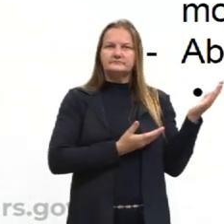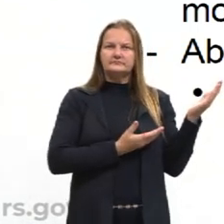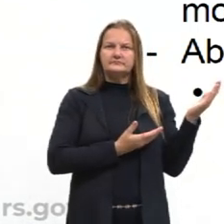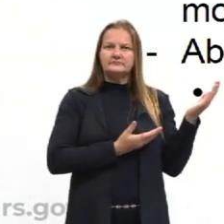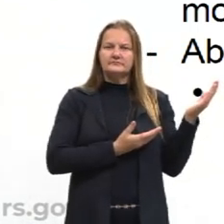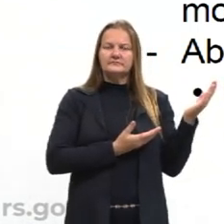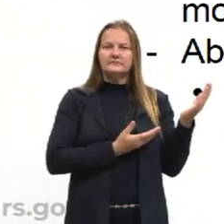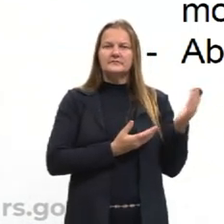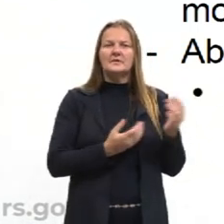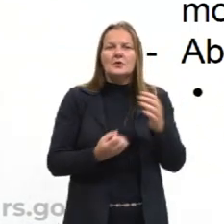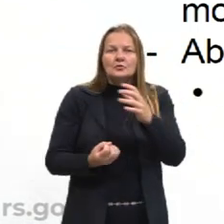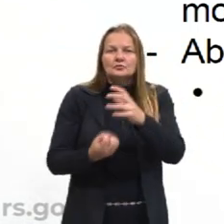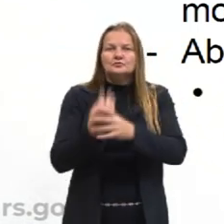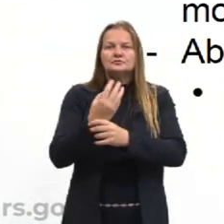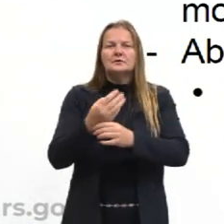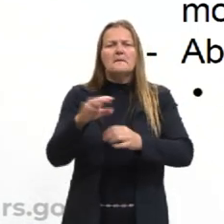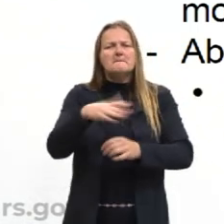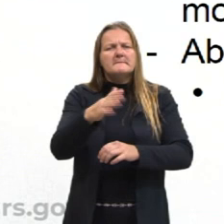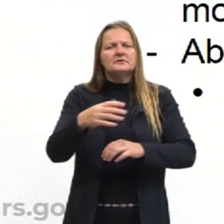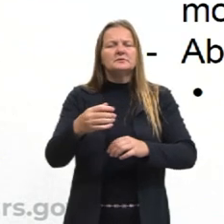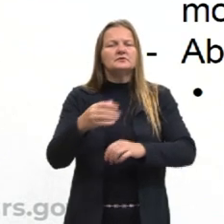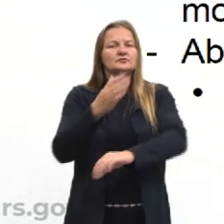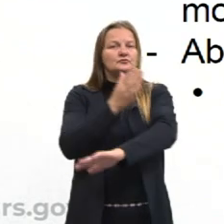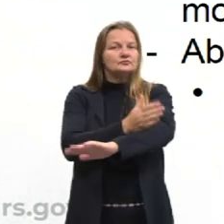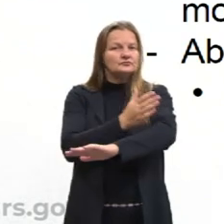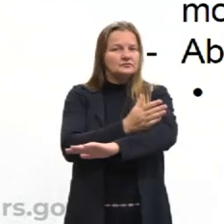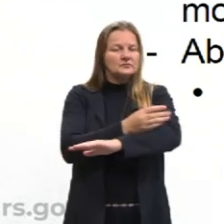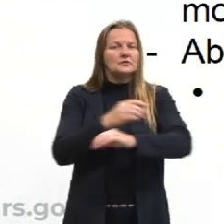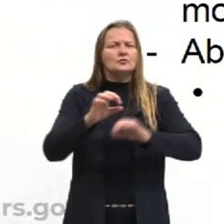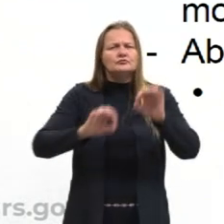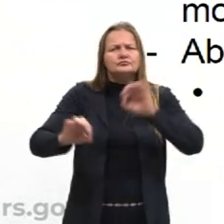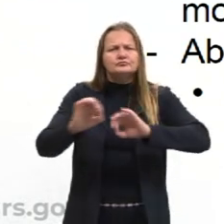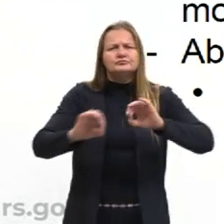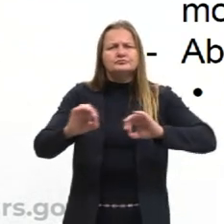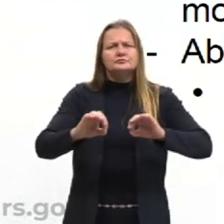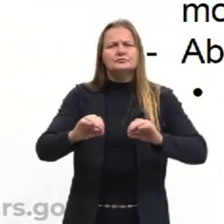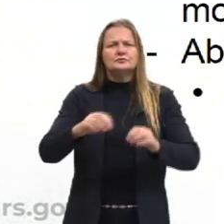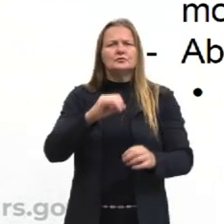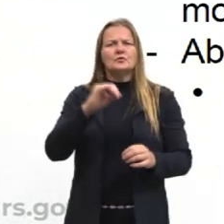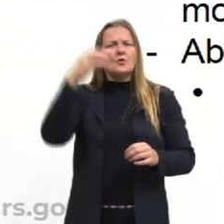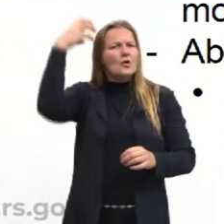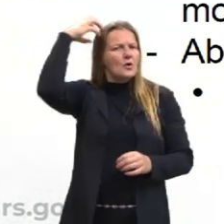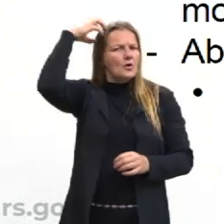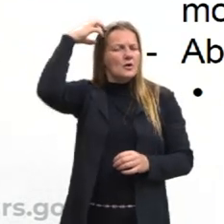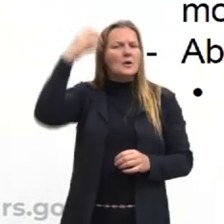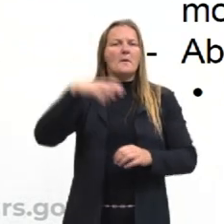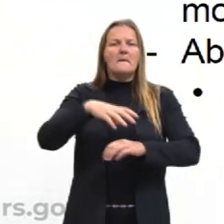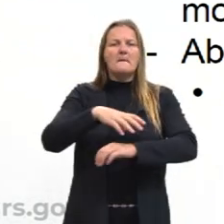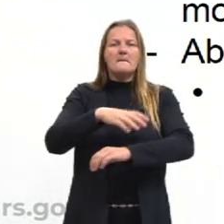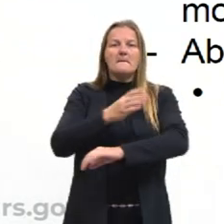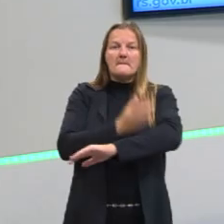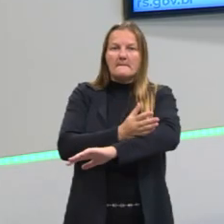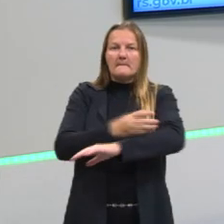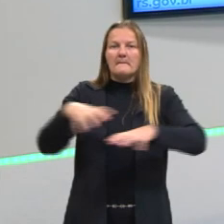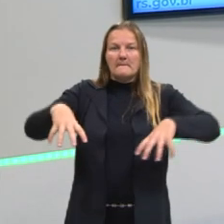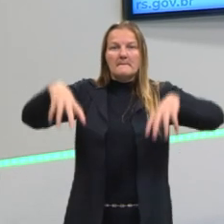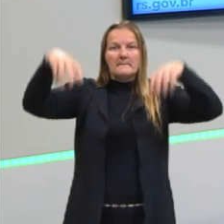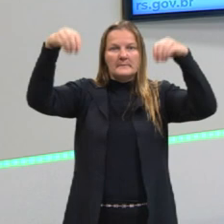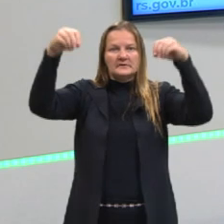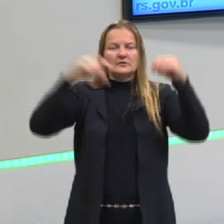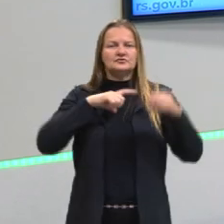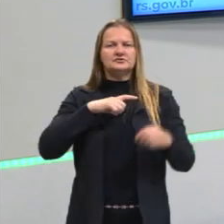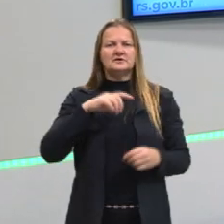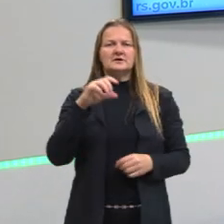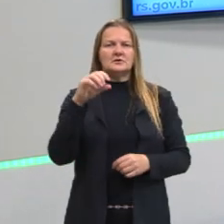no final da Idade Média, da unificação do território dos reinos. Então, lá no período medieval, tinham vários senhores